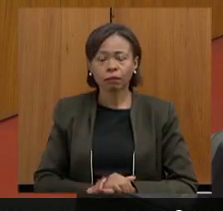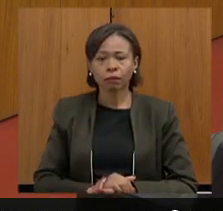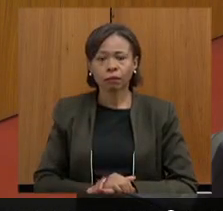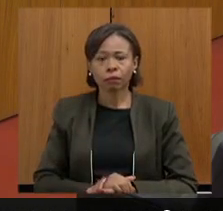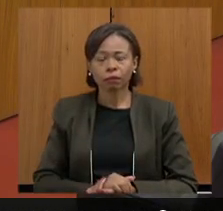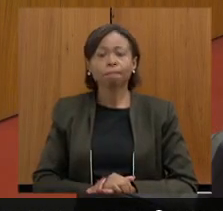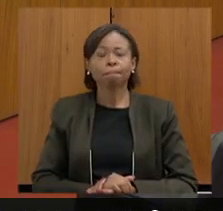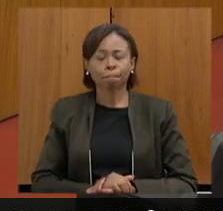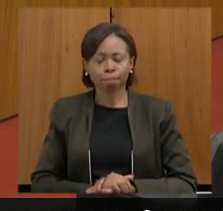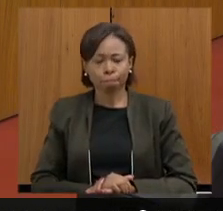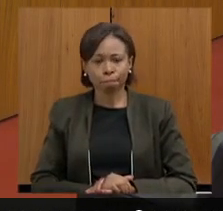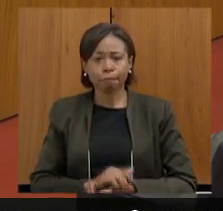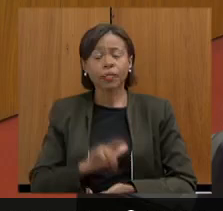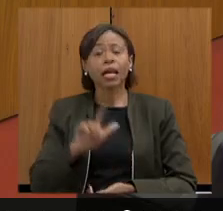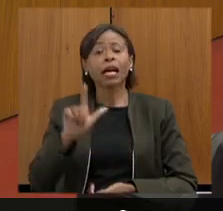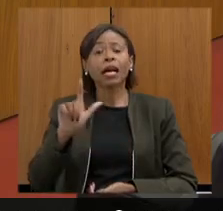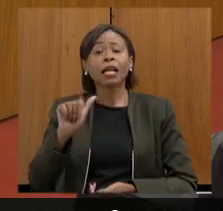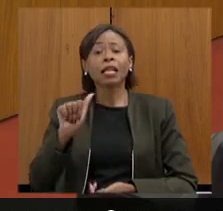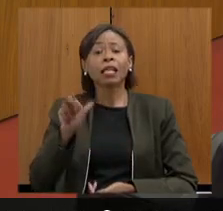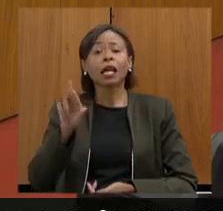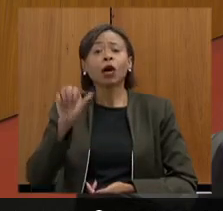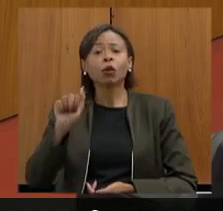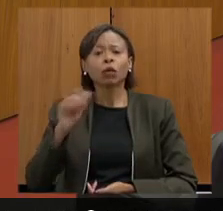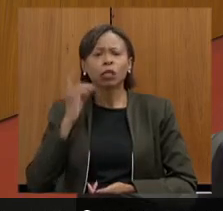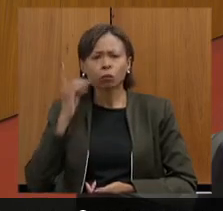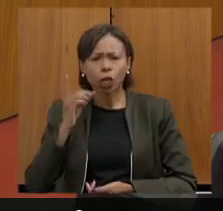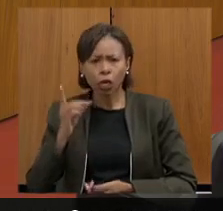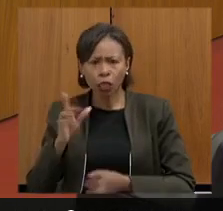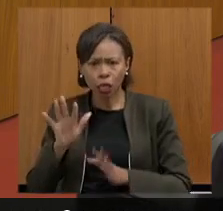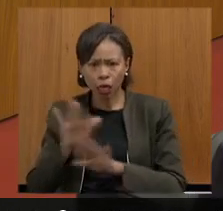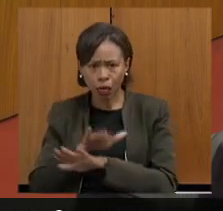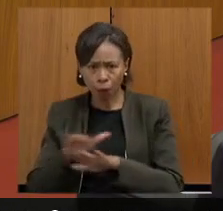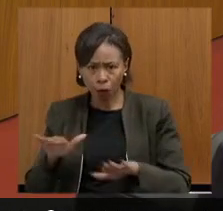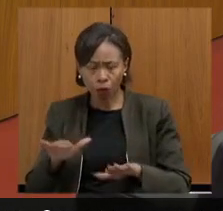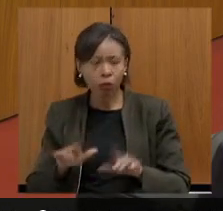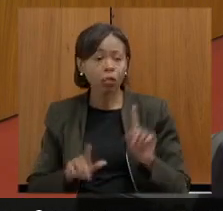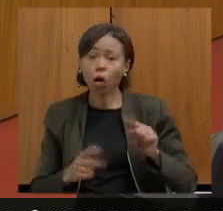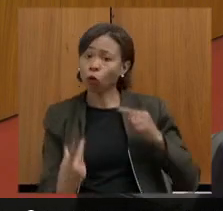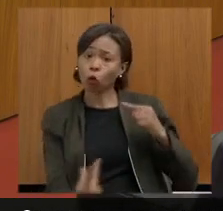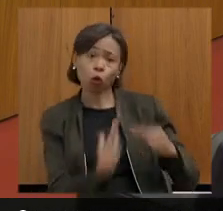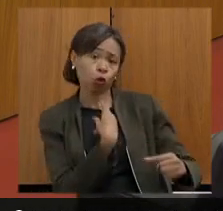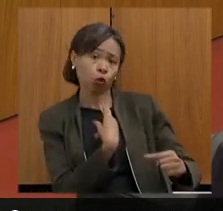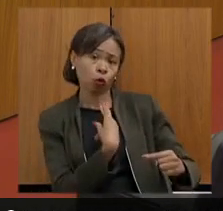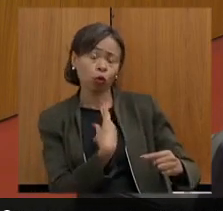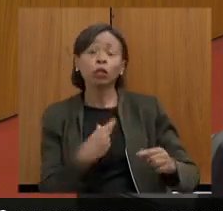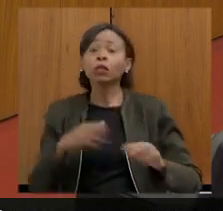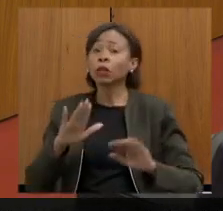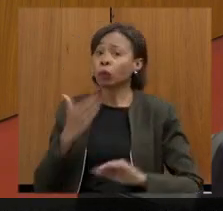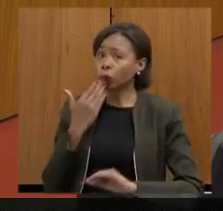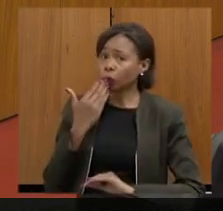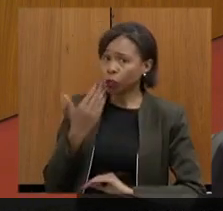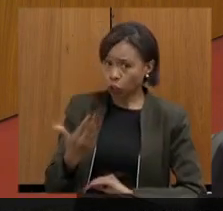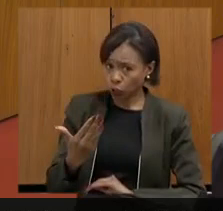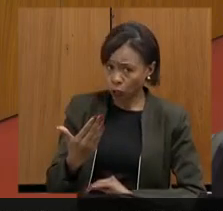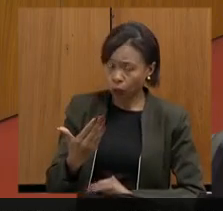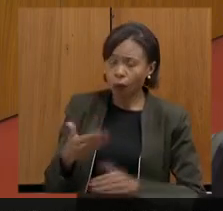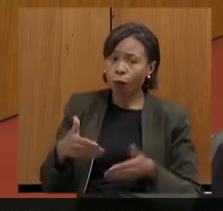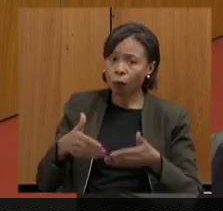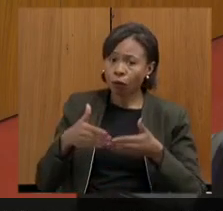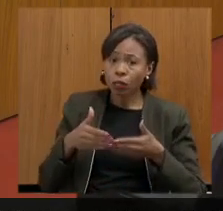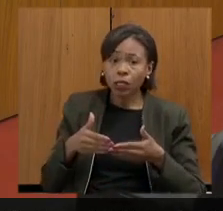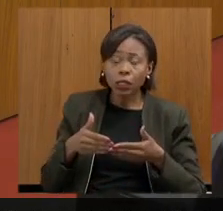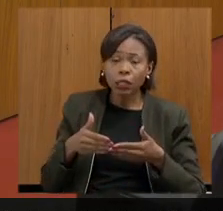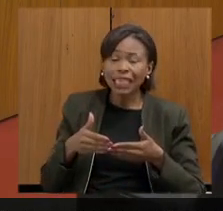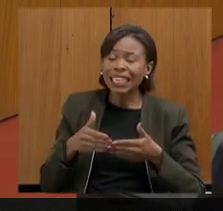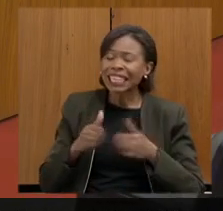deputada Laura, vossa excelência concluiu? Não, eu fui interrompida. Então, eu vou pedir, pessoal, que nenhum deputado,